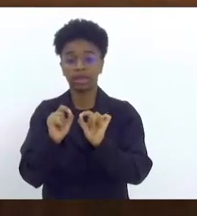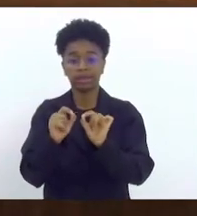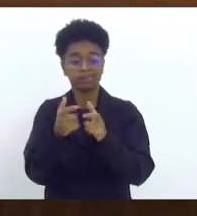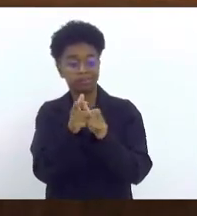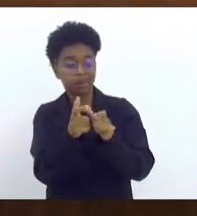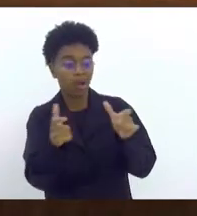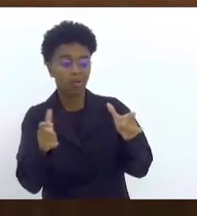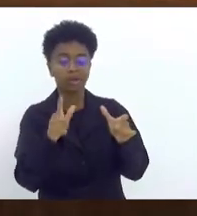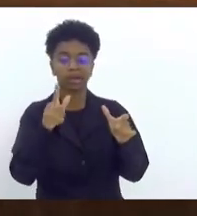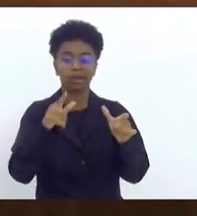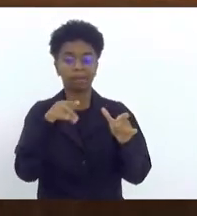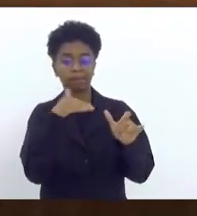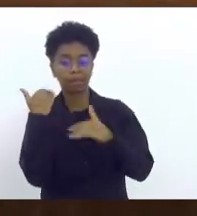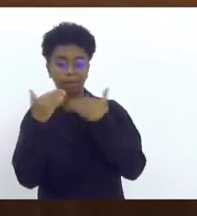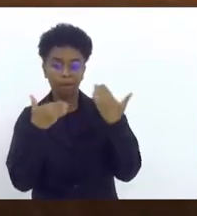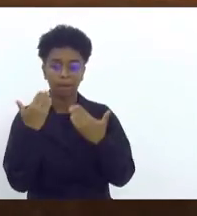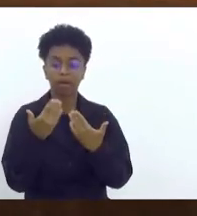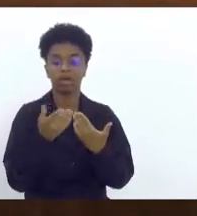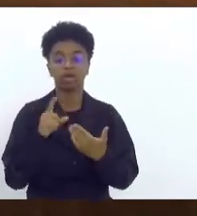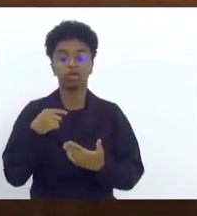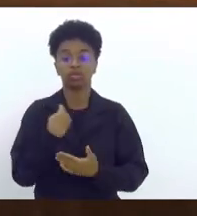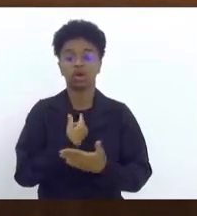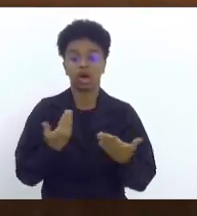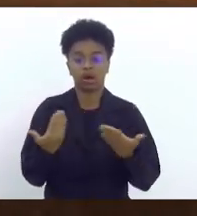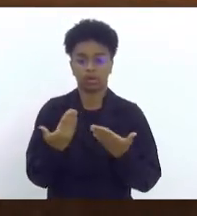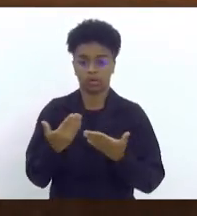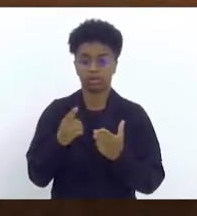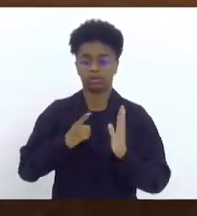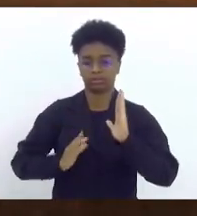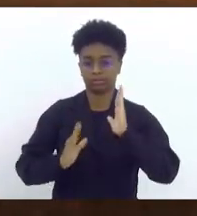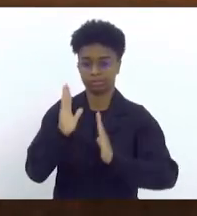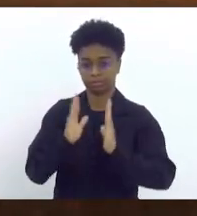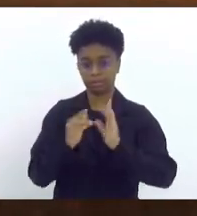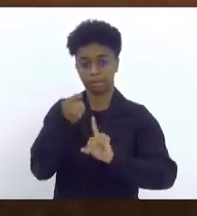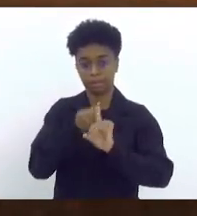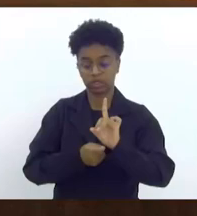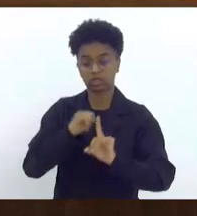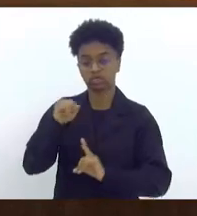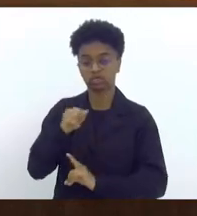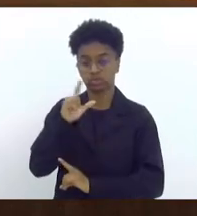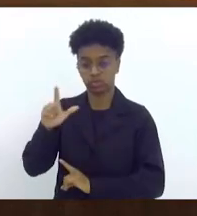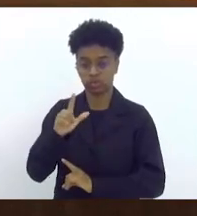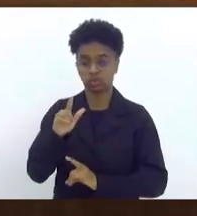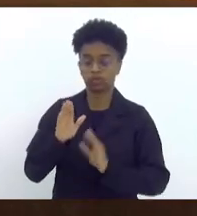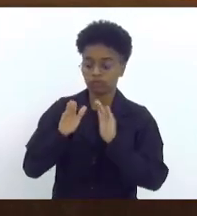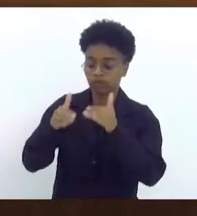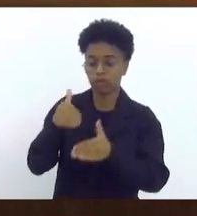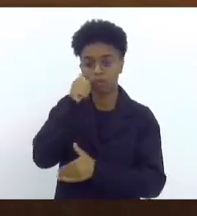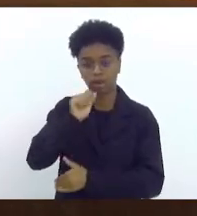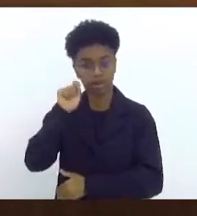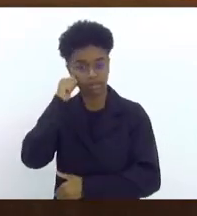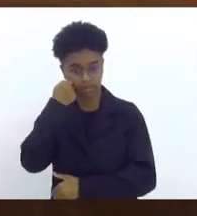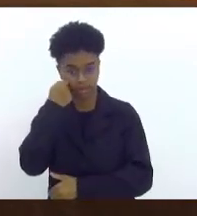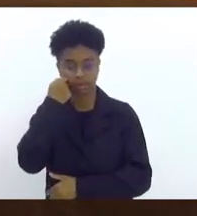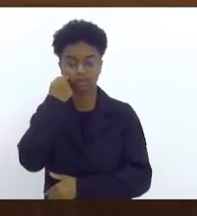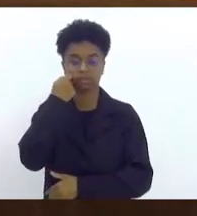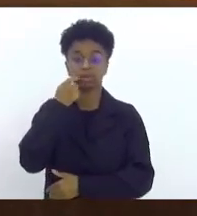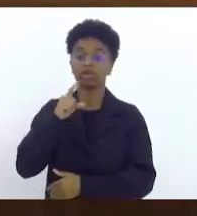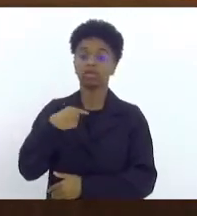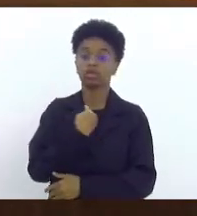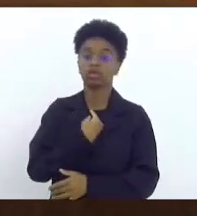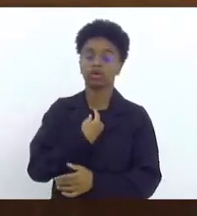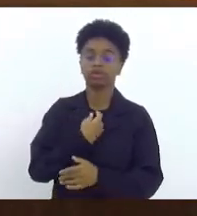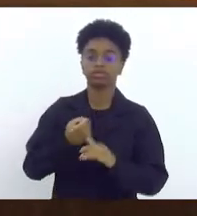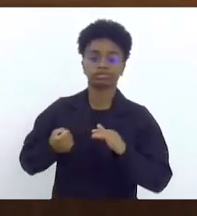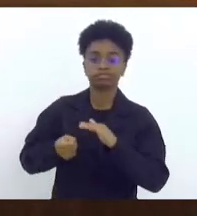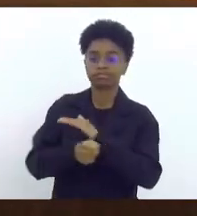vítimas. A gente passou agora para o julho, julho das pretas, julho das mulheres, mulheres negras, trouxemos